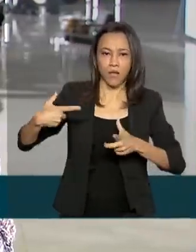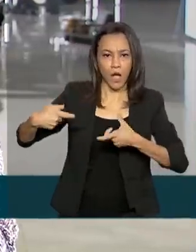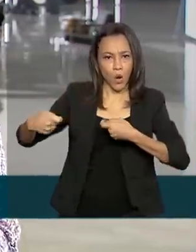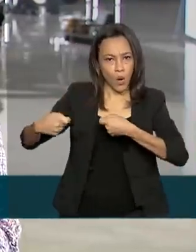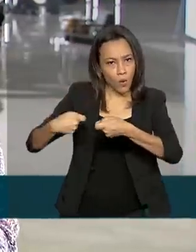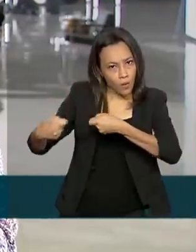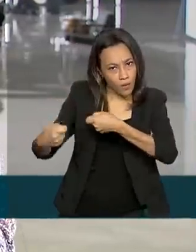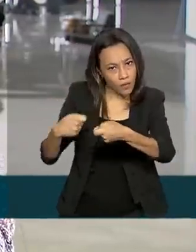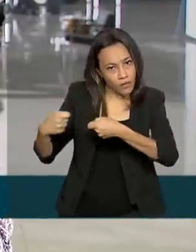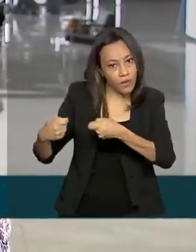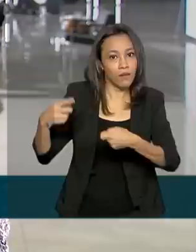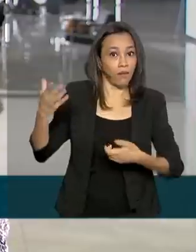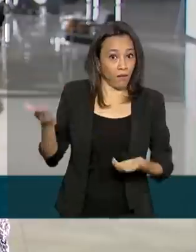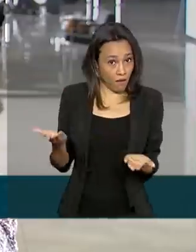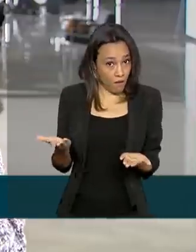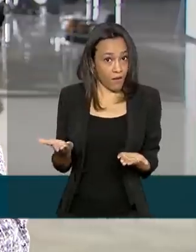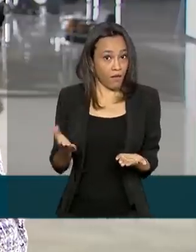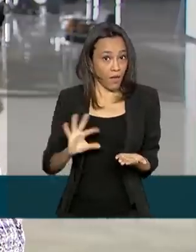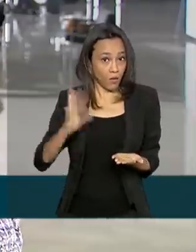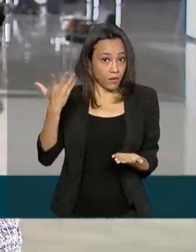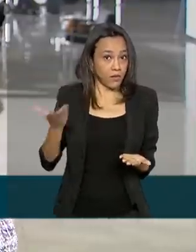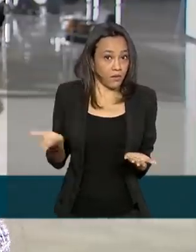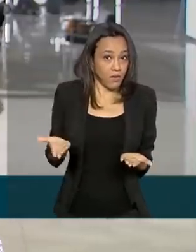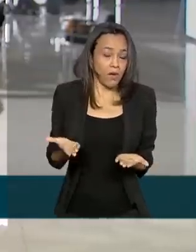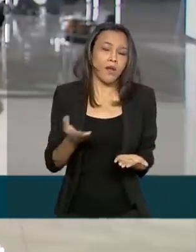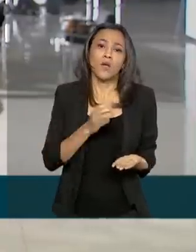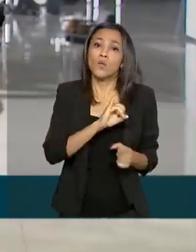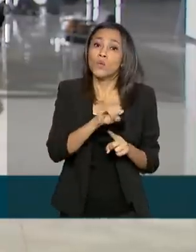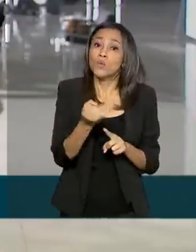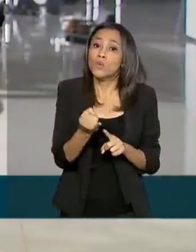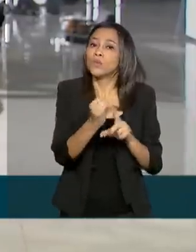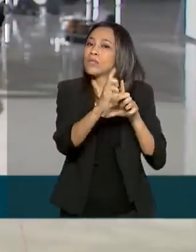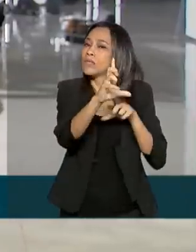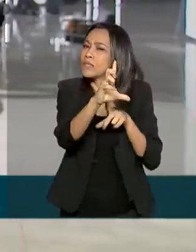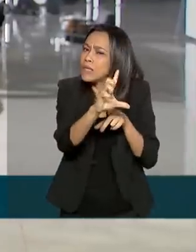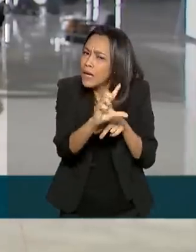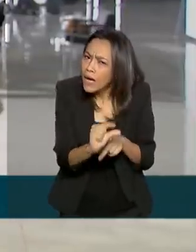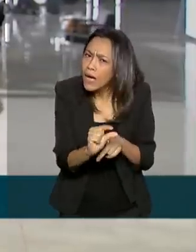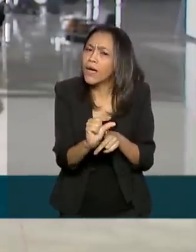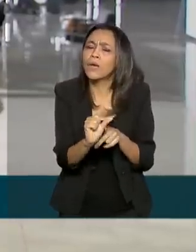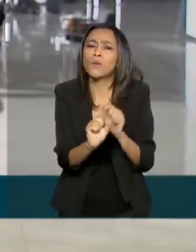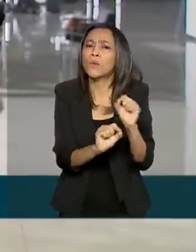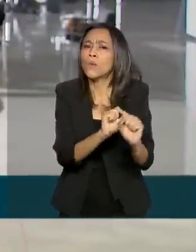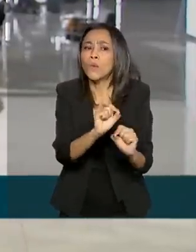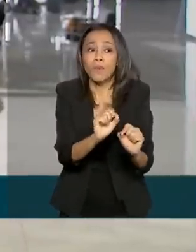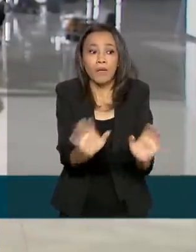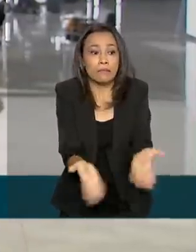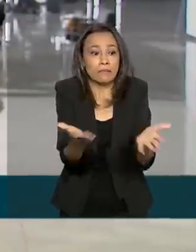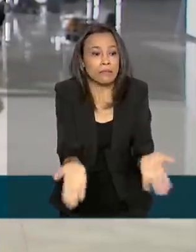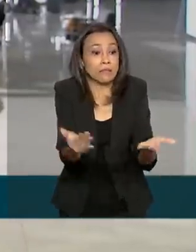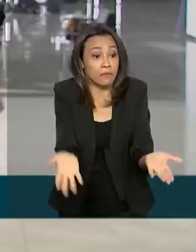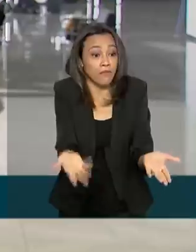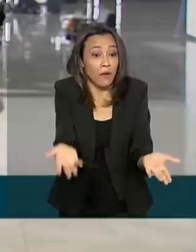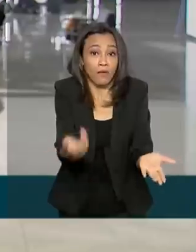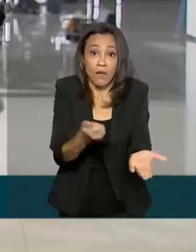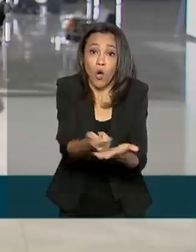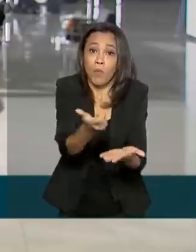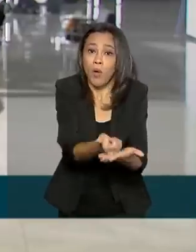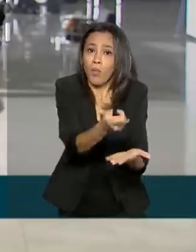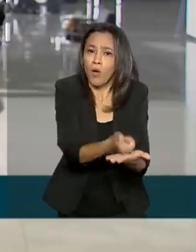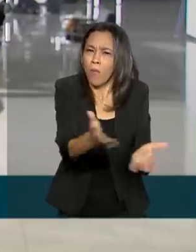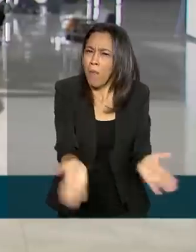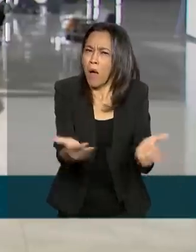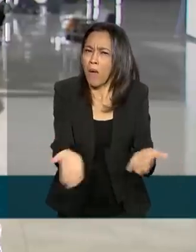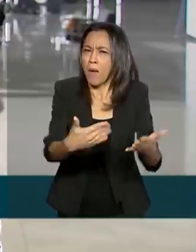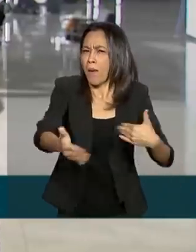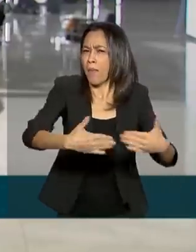agora, o que pode, a taxa de juros cai, para quê? Para incentivar o consumo e dinamizar a produção